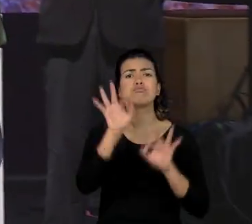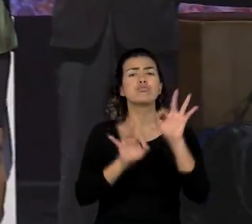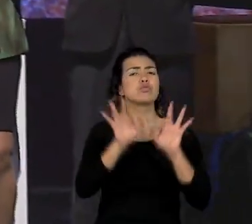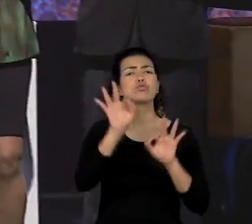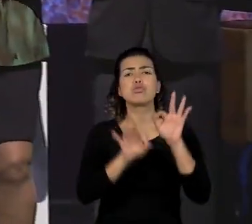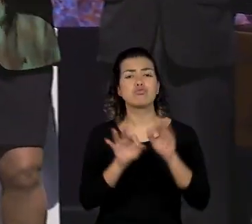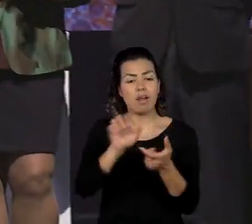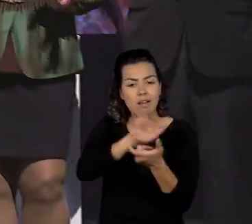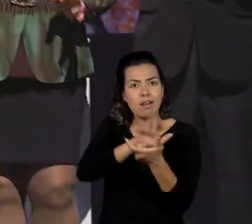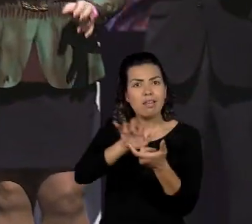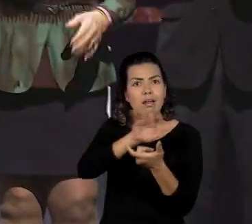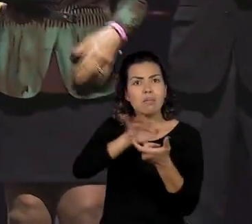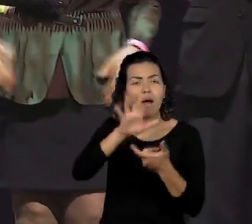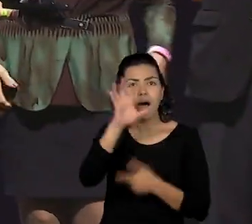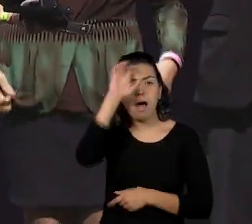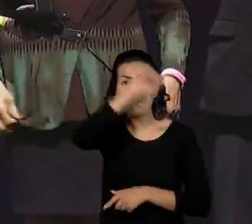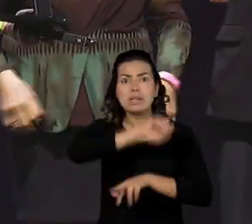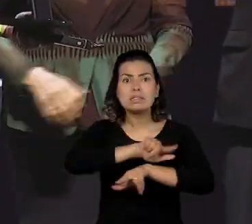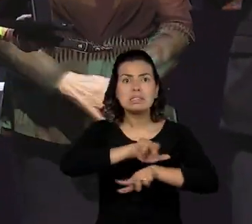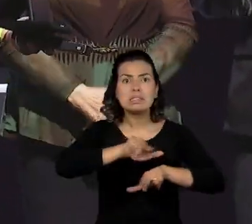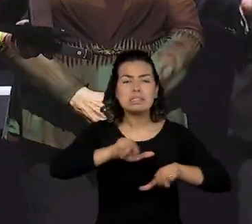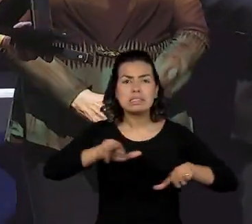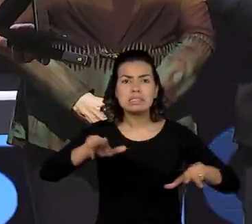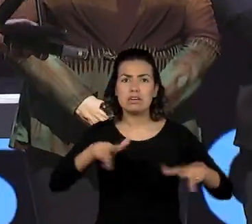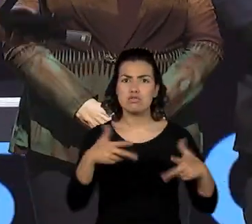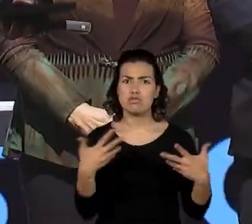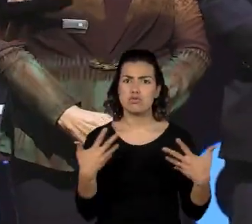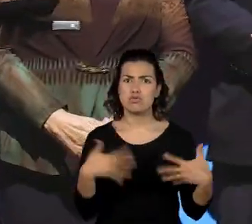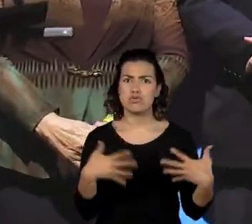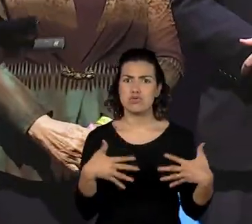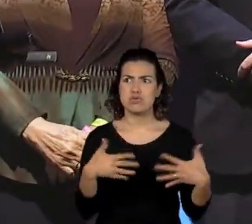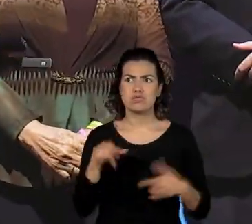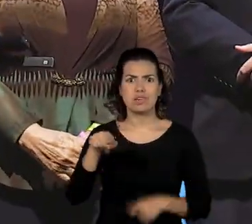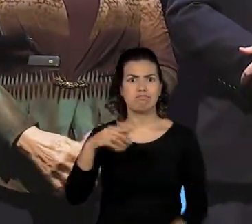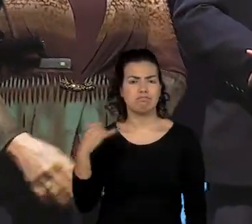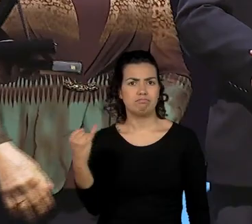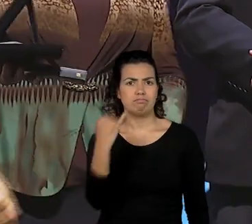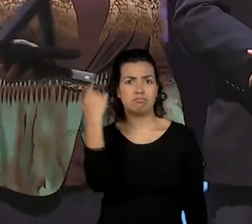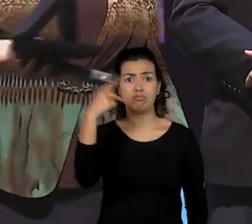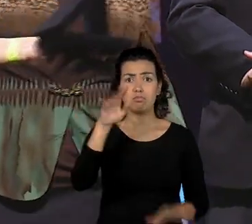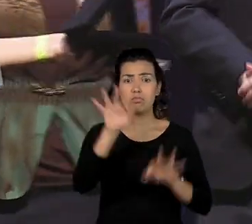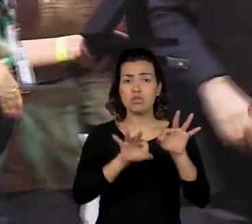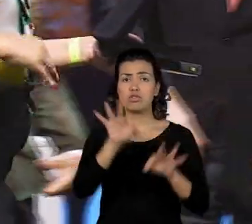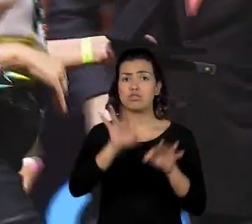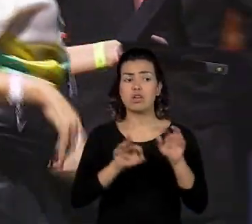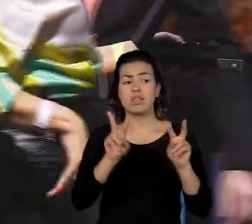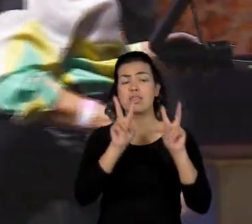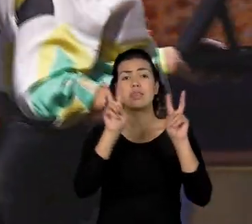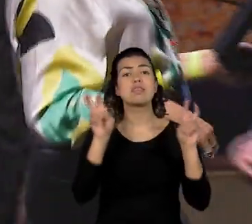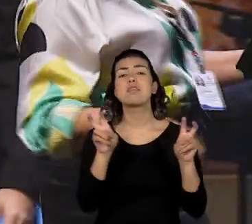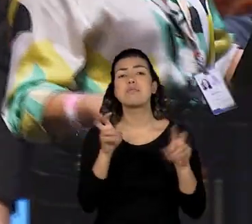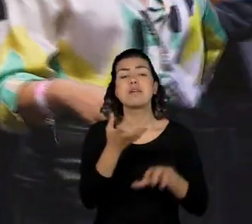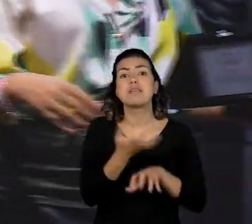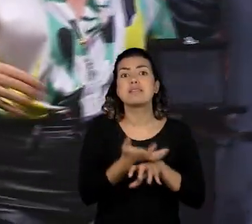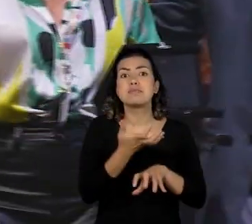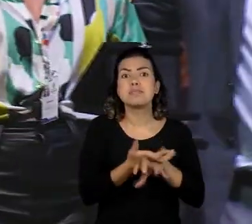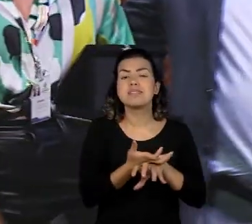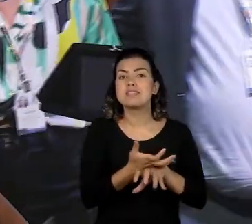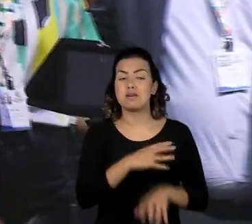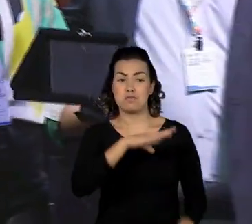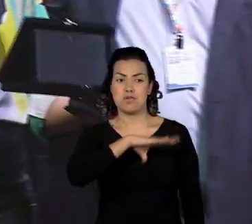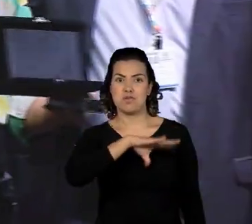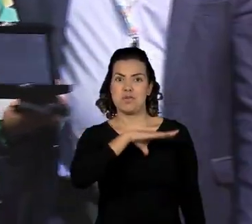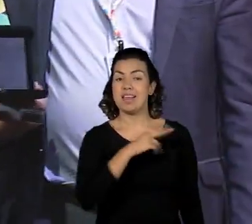E agora a gente está vendo um projeto que fala sobre língua portuguesa. É um projeto que explora através da linguagem oral,